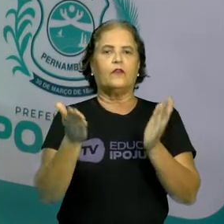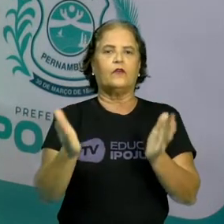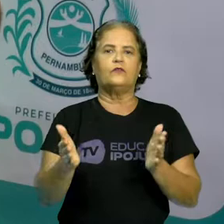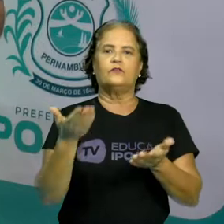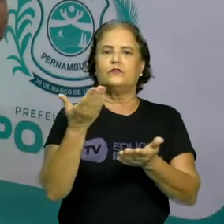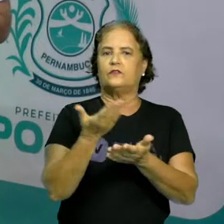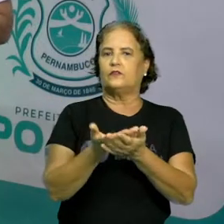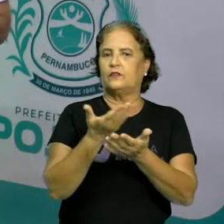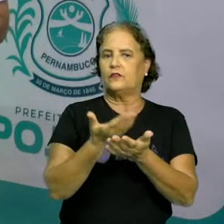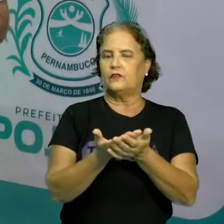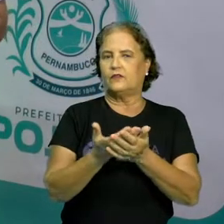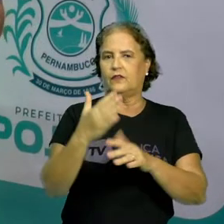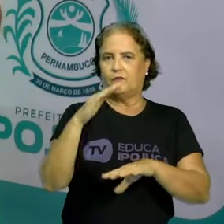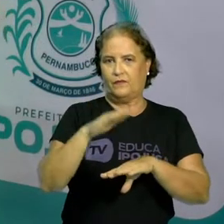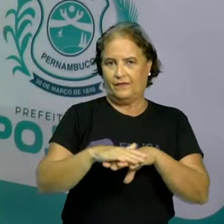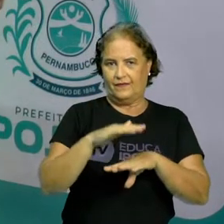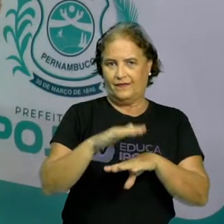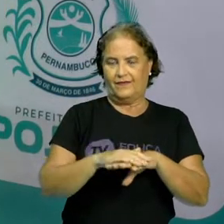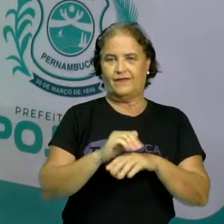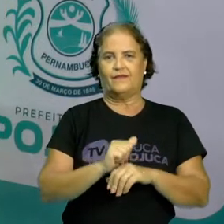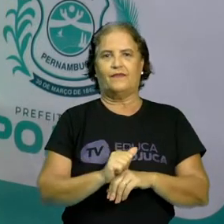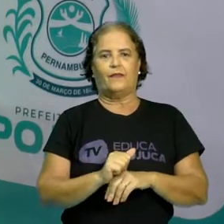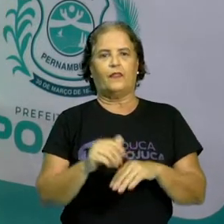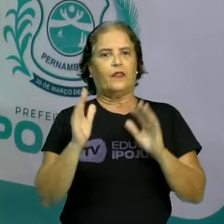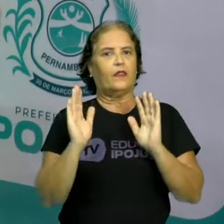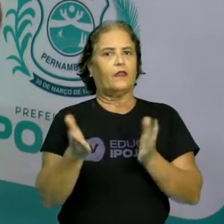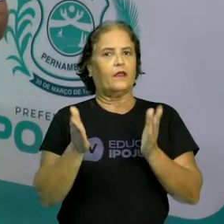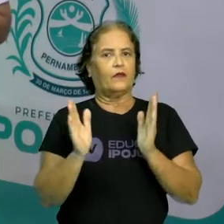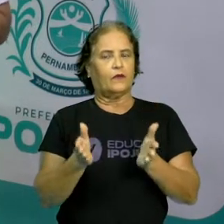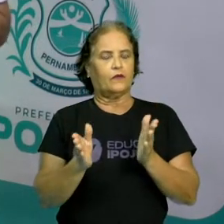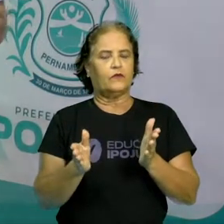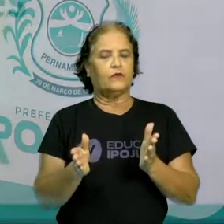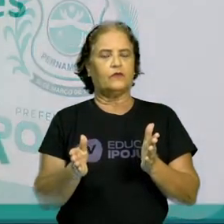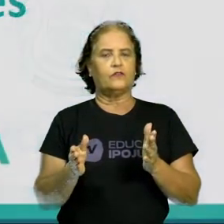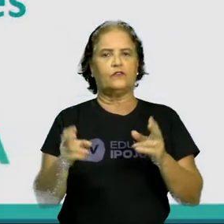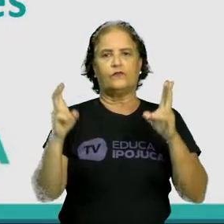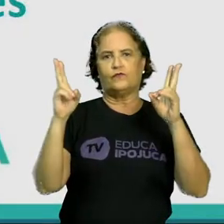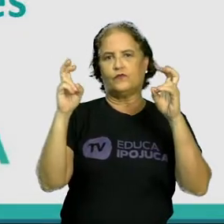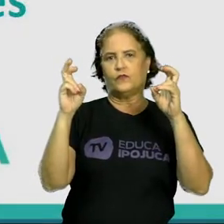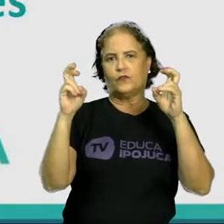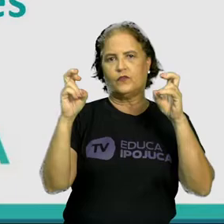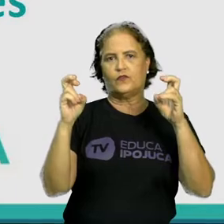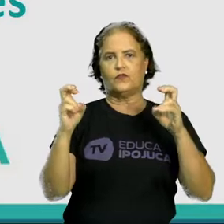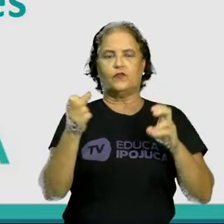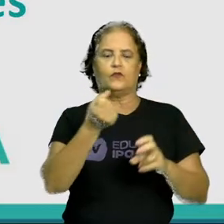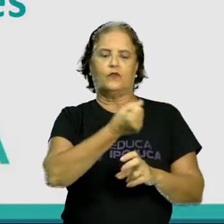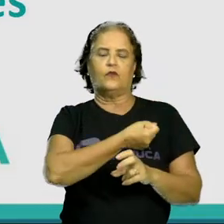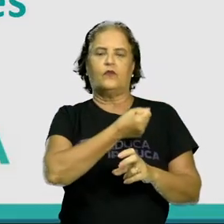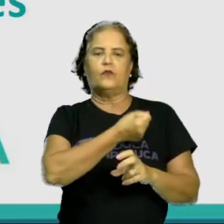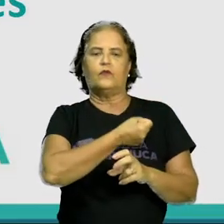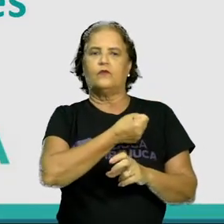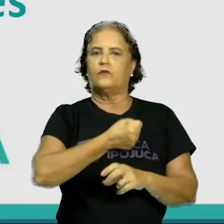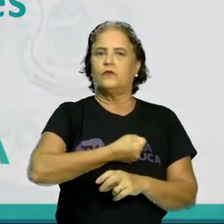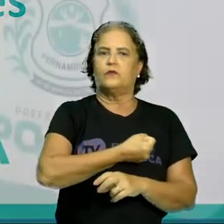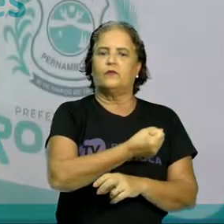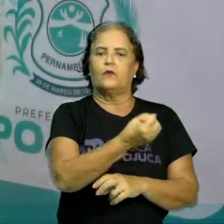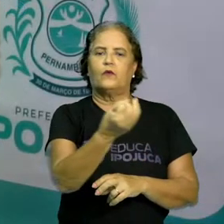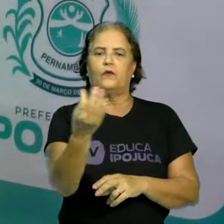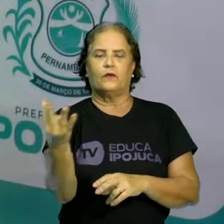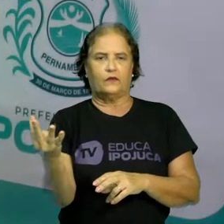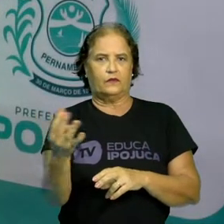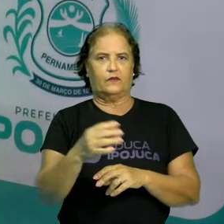aula de matemática e hoje falaremos sobre números e quantidades.